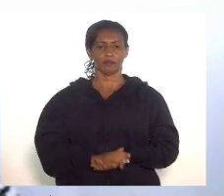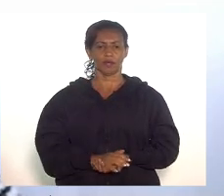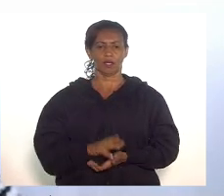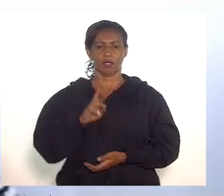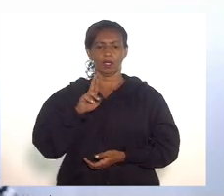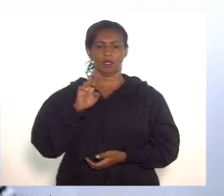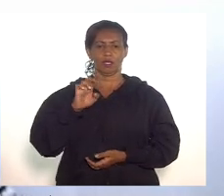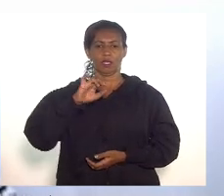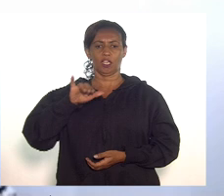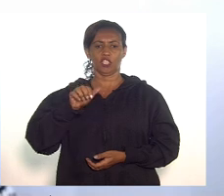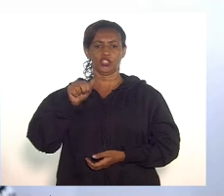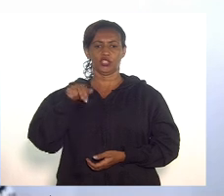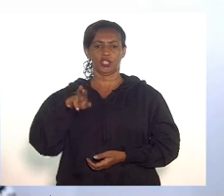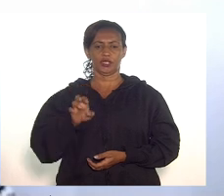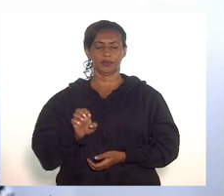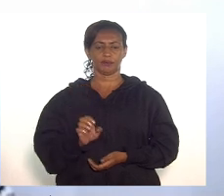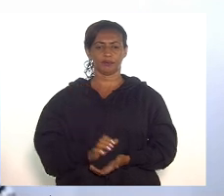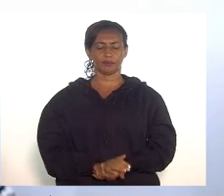enfermeira Rejane.